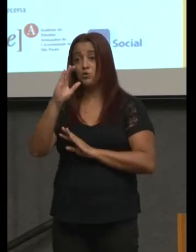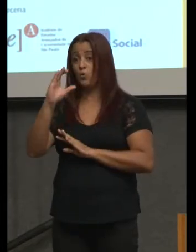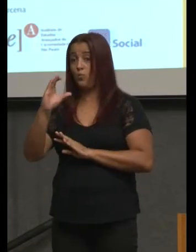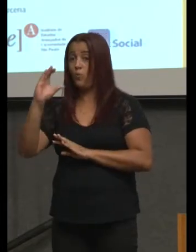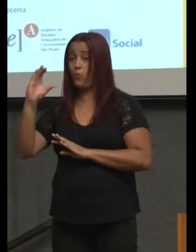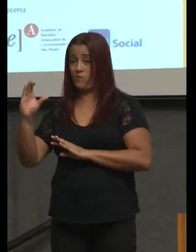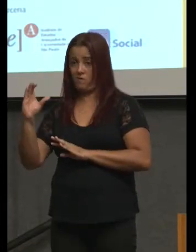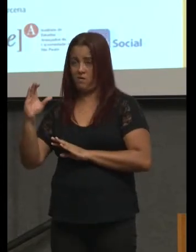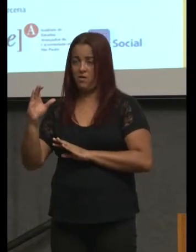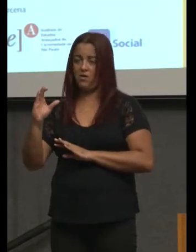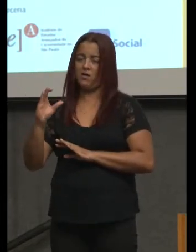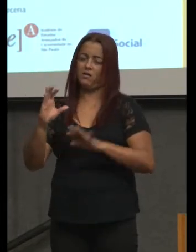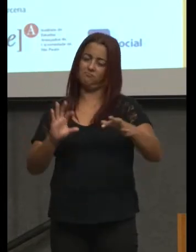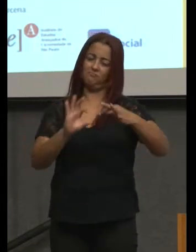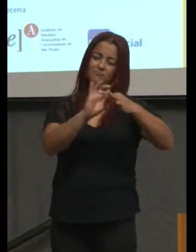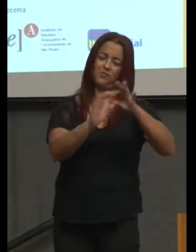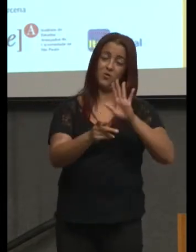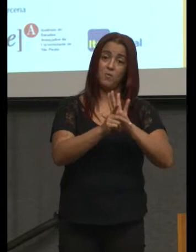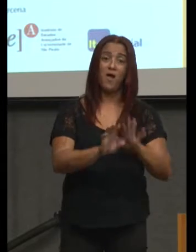liberdade.